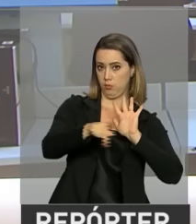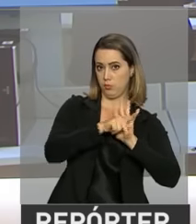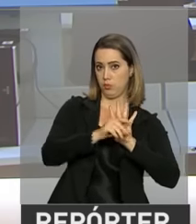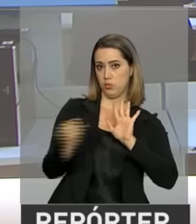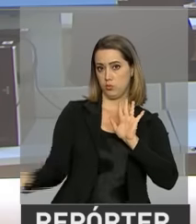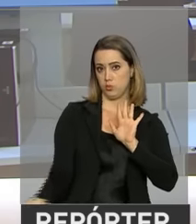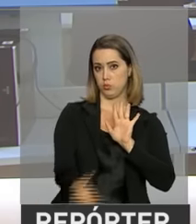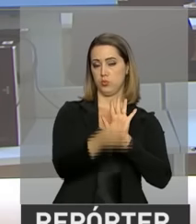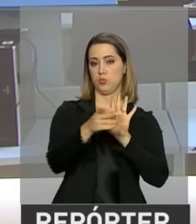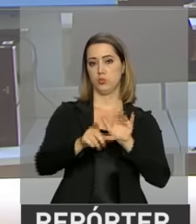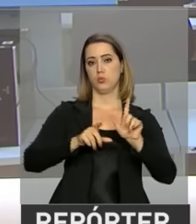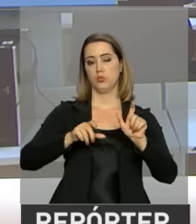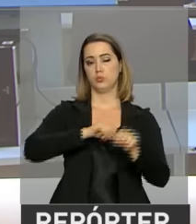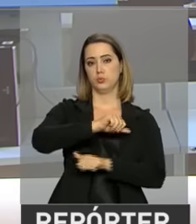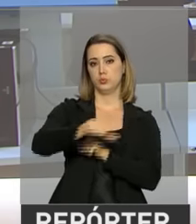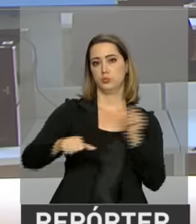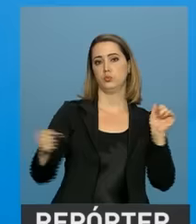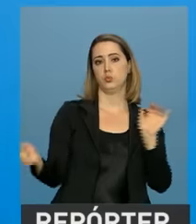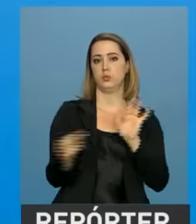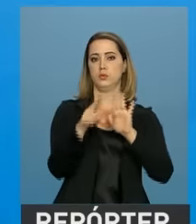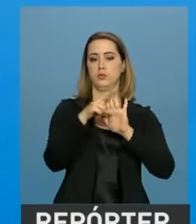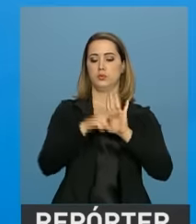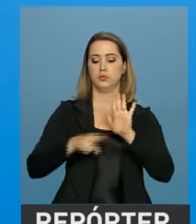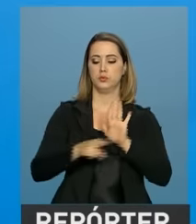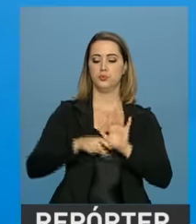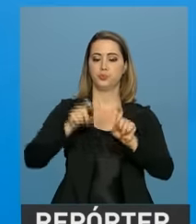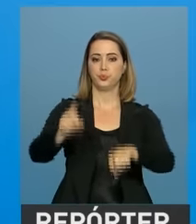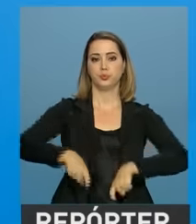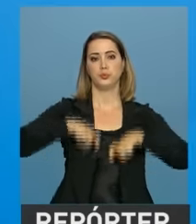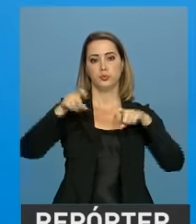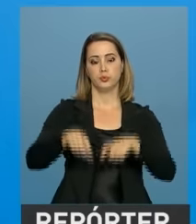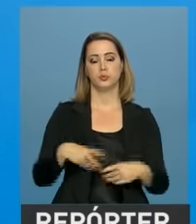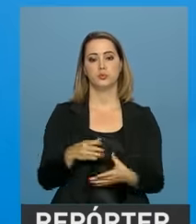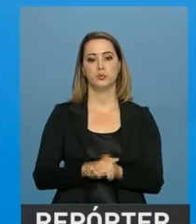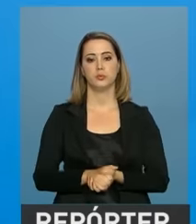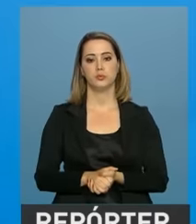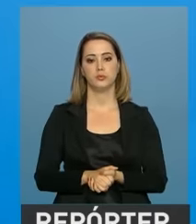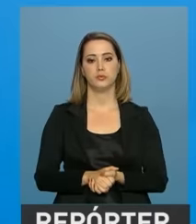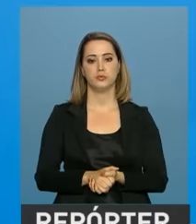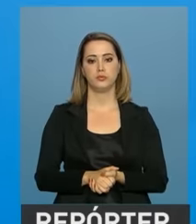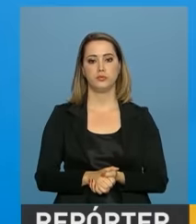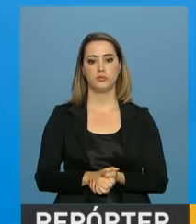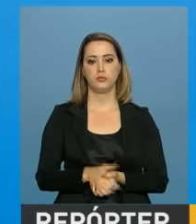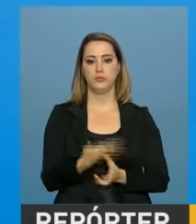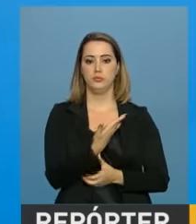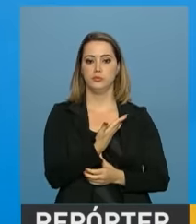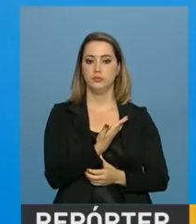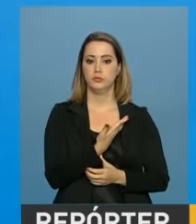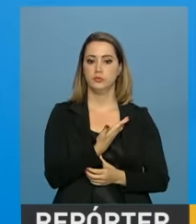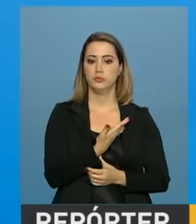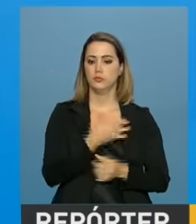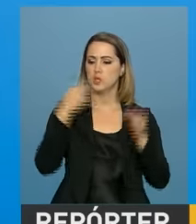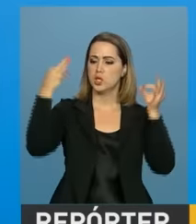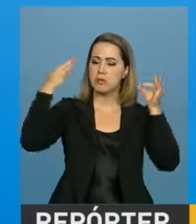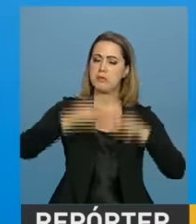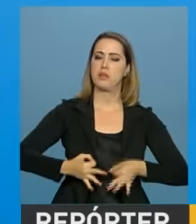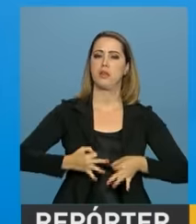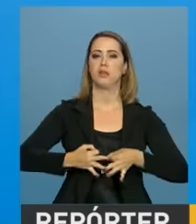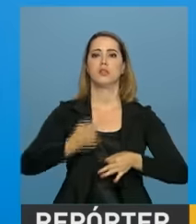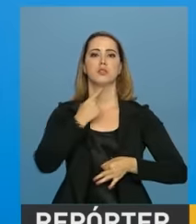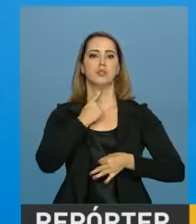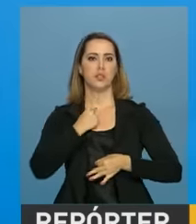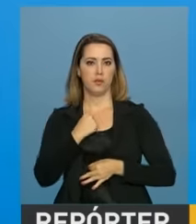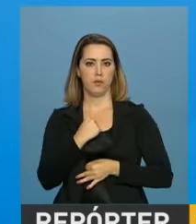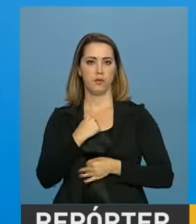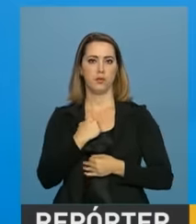legal da reforma agrária no Brasil. Ficou claro a intenção do governo de receber da